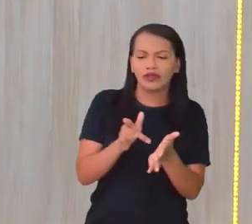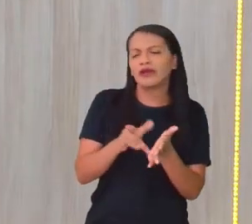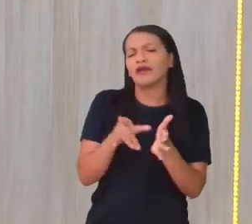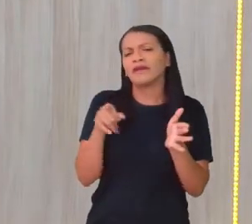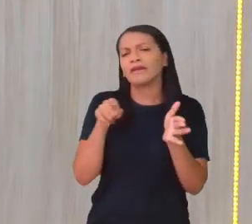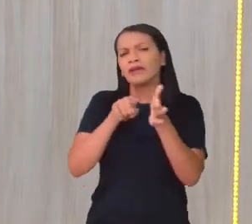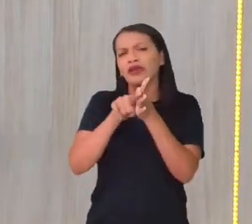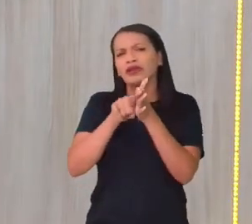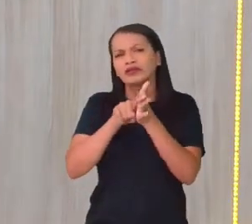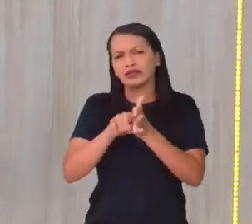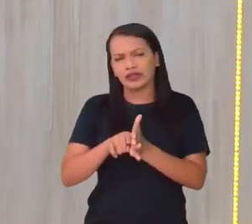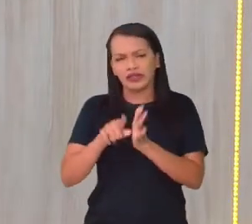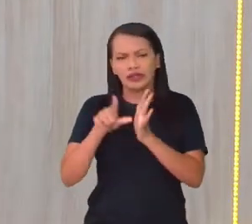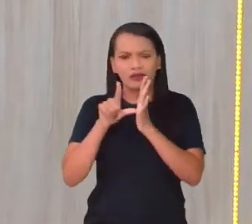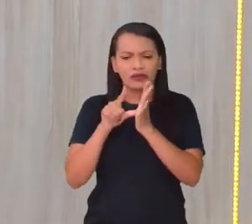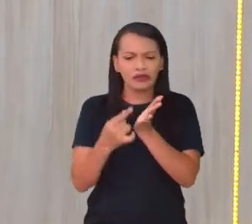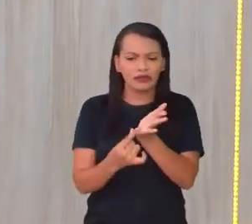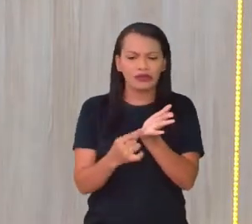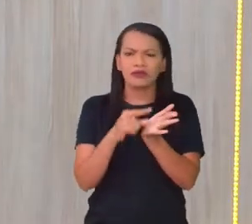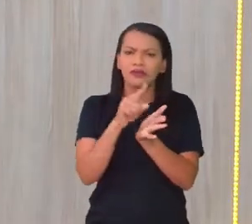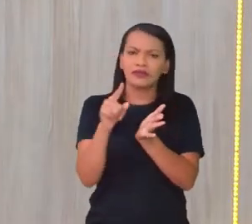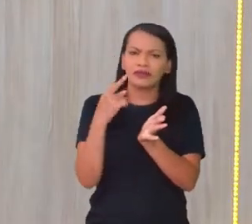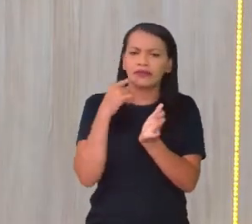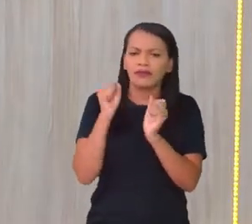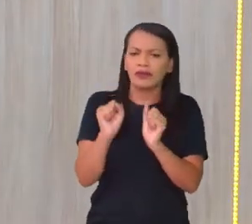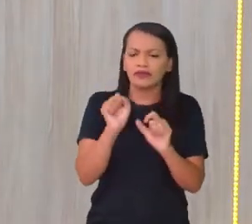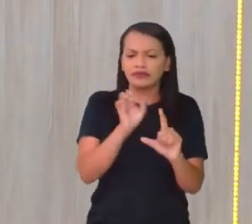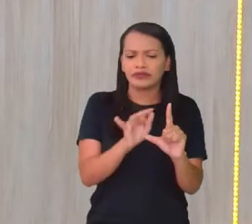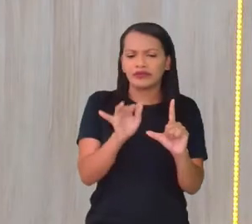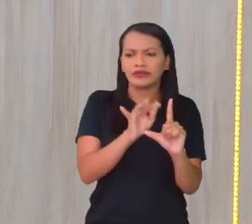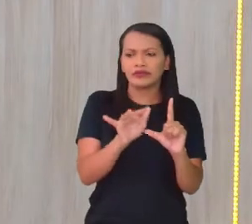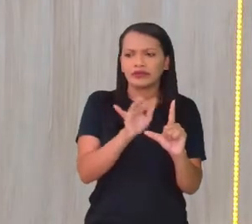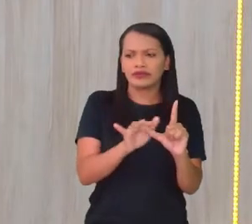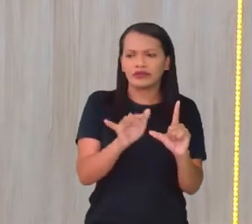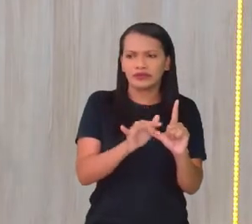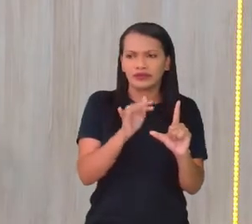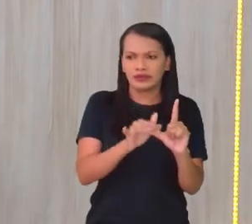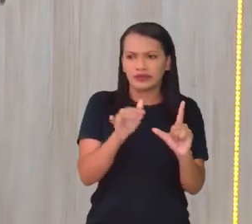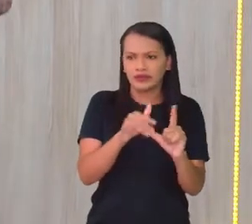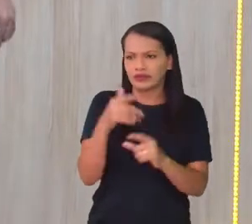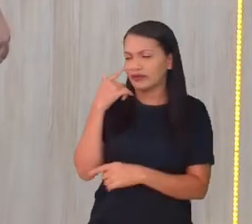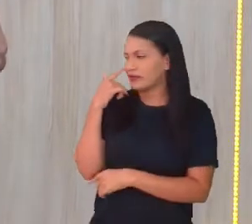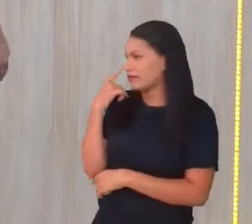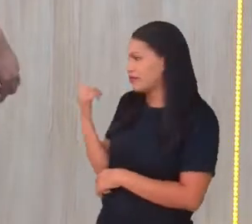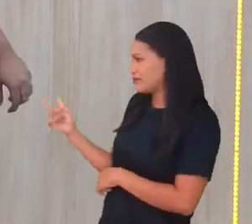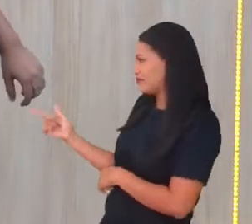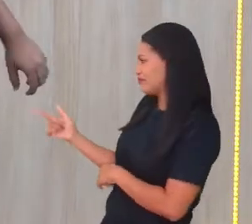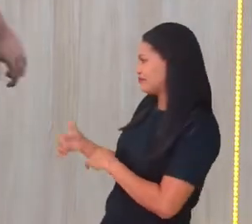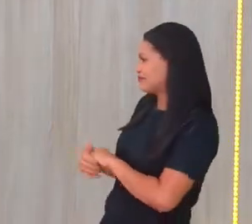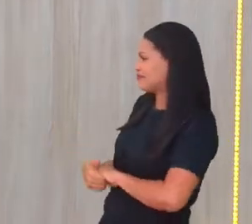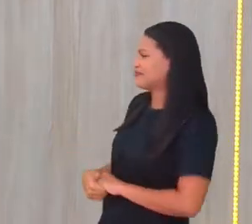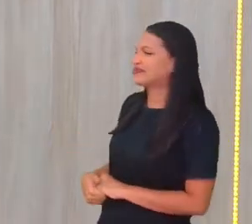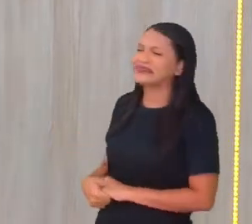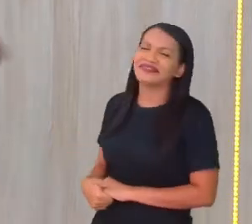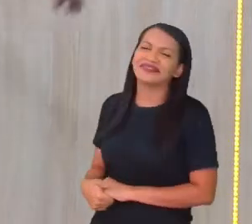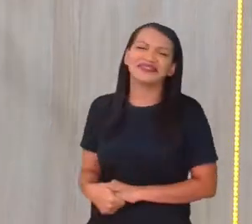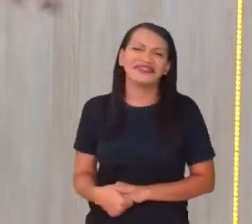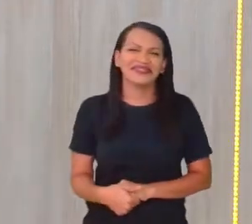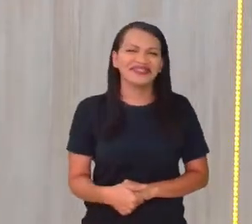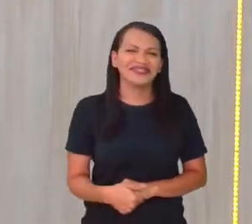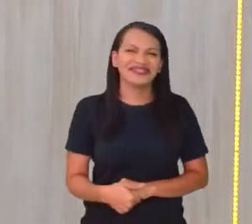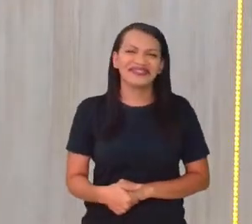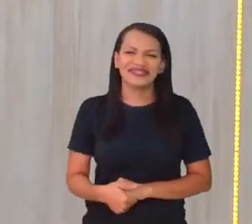pesquisar aquele negócio todo. Enfim, você pega aí leitor do QR Code, vem aqui no leitor, pum! E